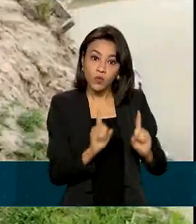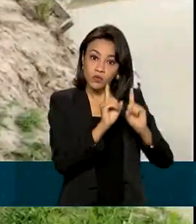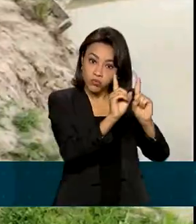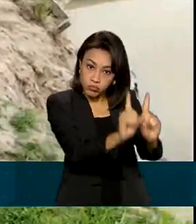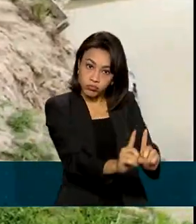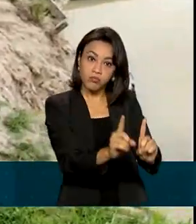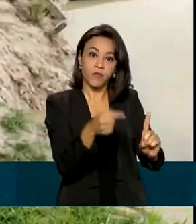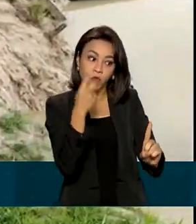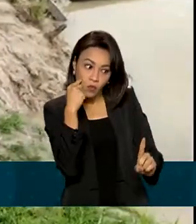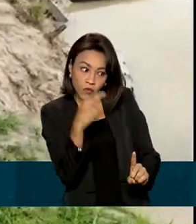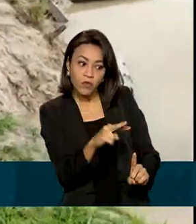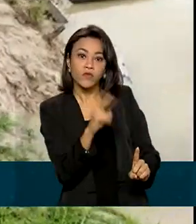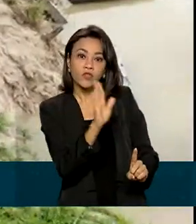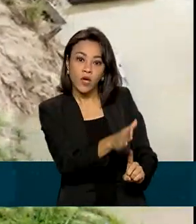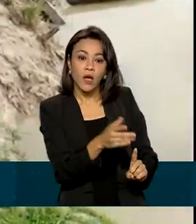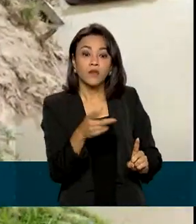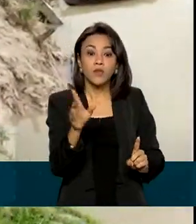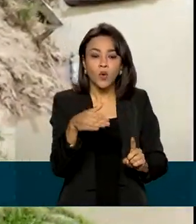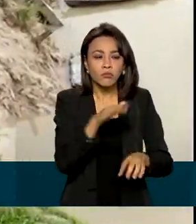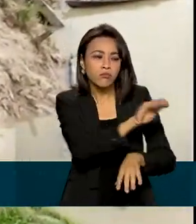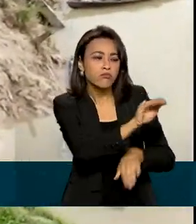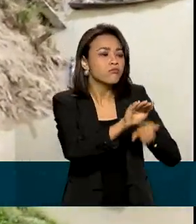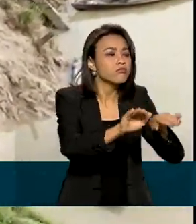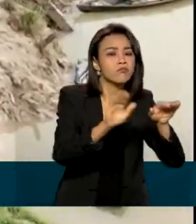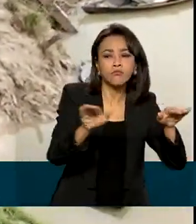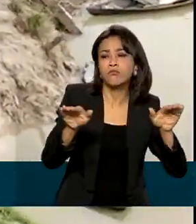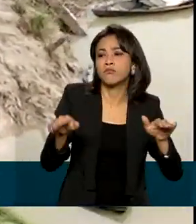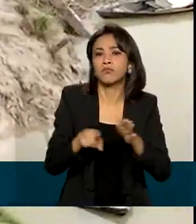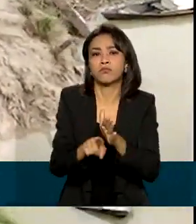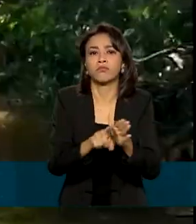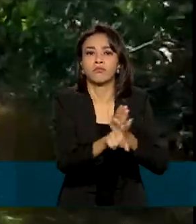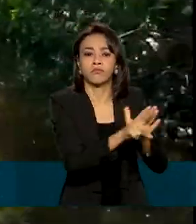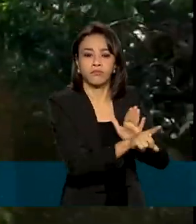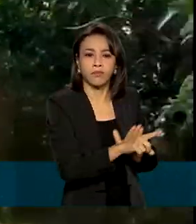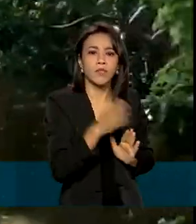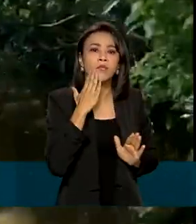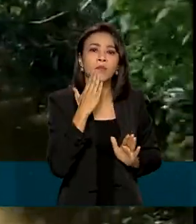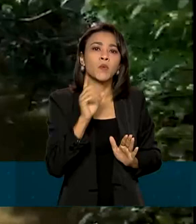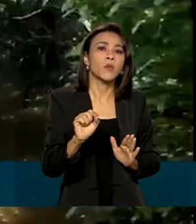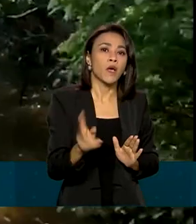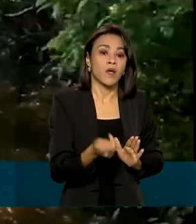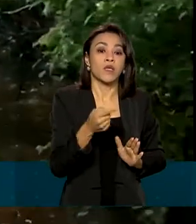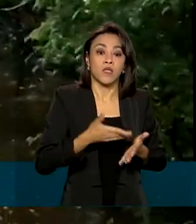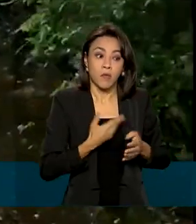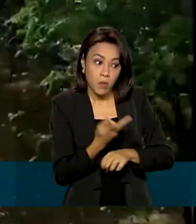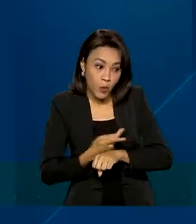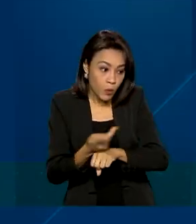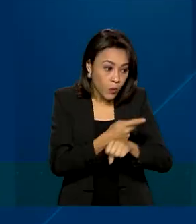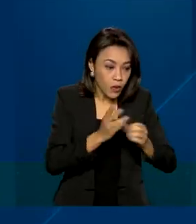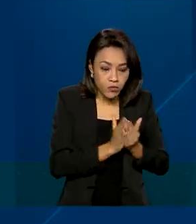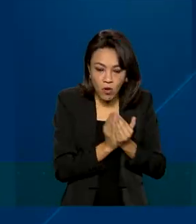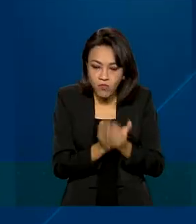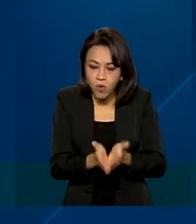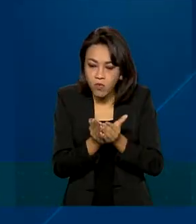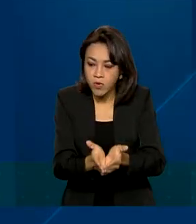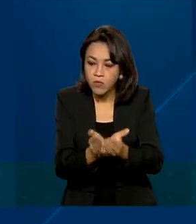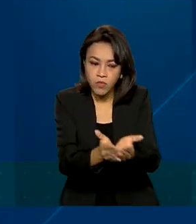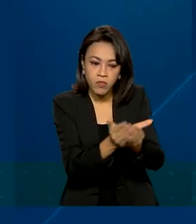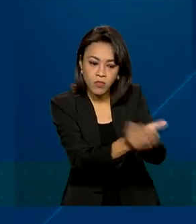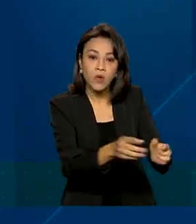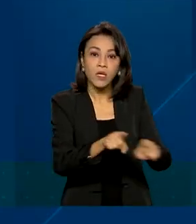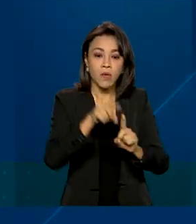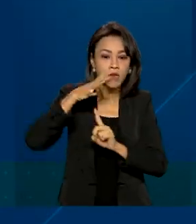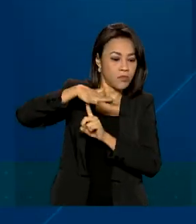comunidades no percurso foram abordadas, numa extensão de 100 quilômetros. Além da busca fluvial, foi realizado um reconhecimento